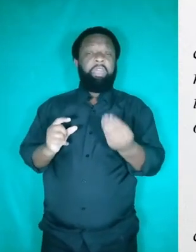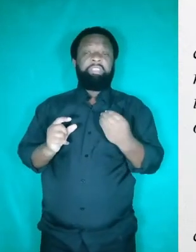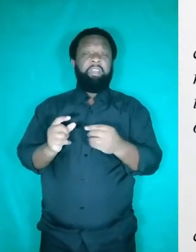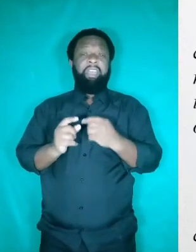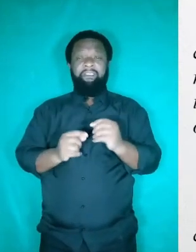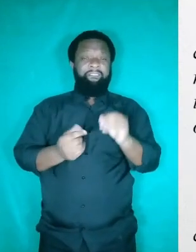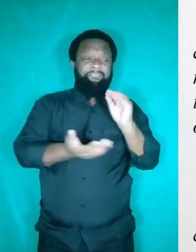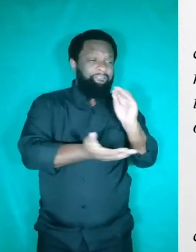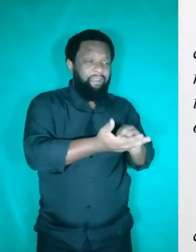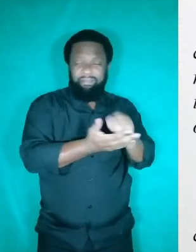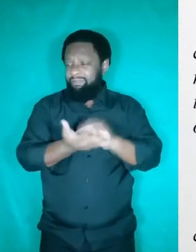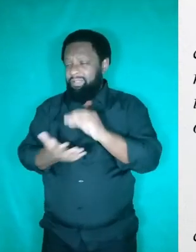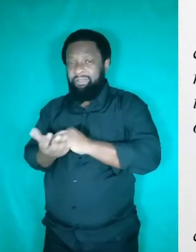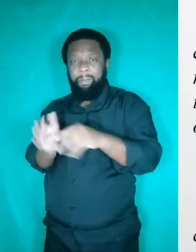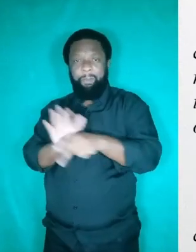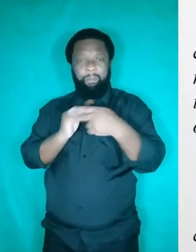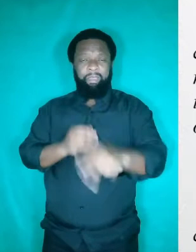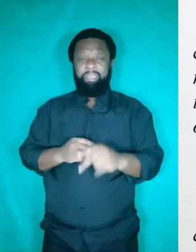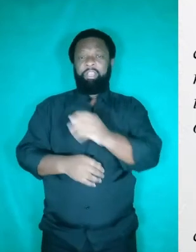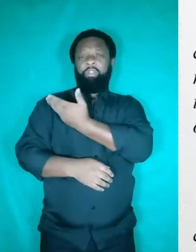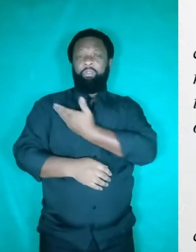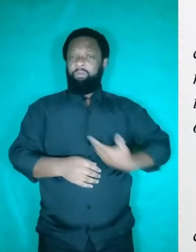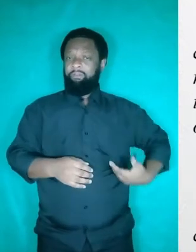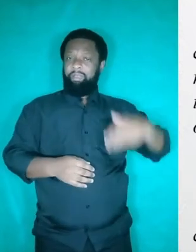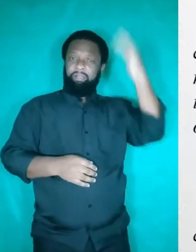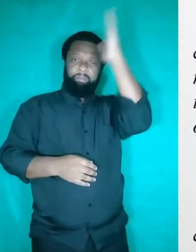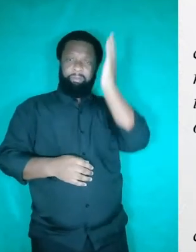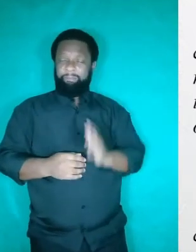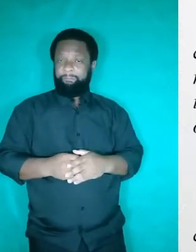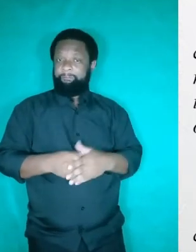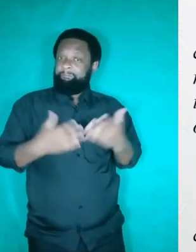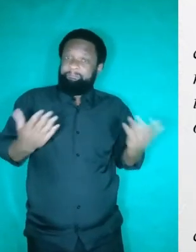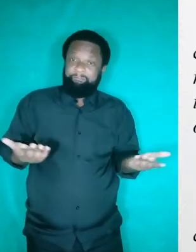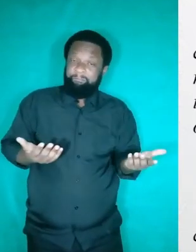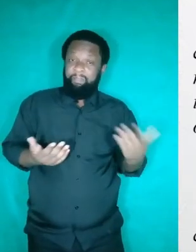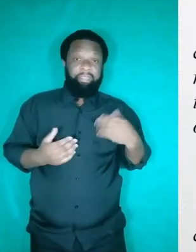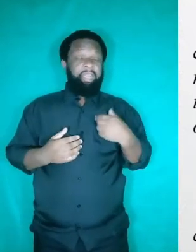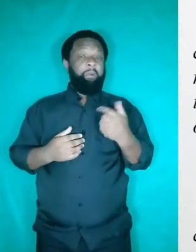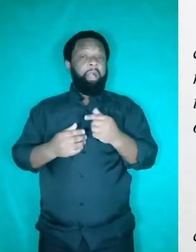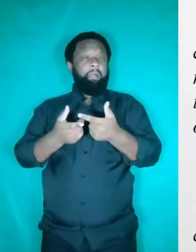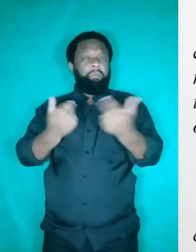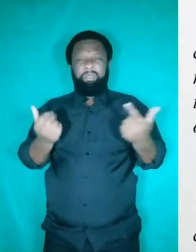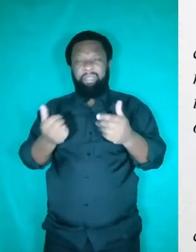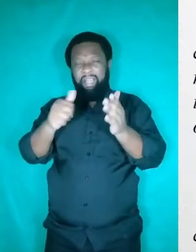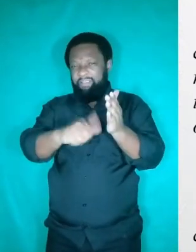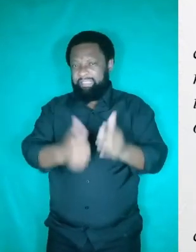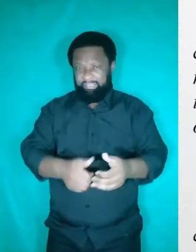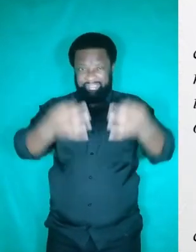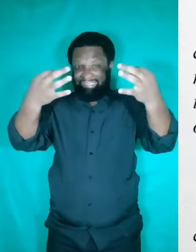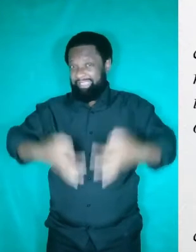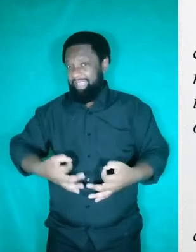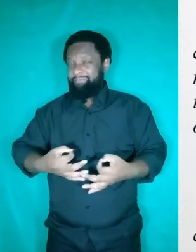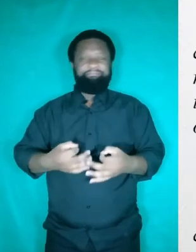duas faltas do Estado brasileiro, né? Então, aqui esse recurso coesivo, ele não seria avaliado como um recurso